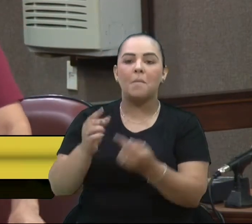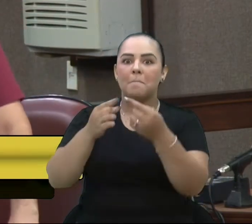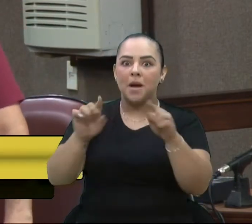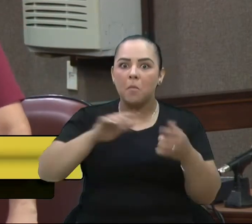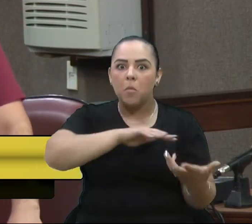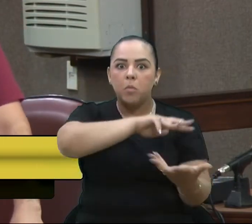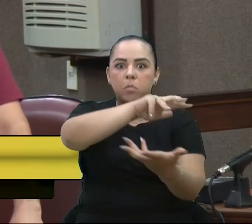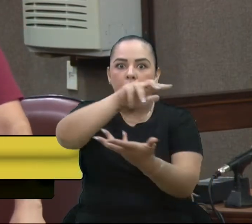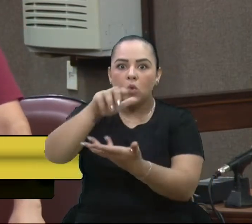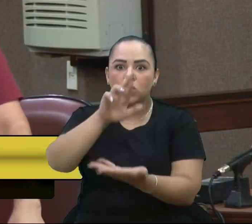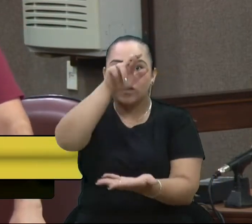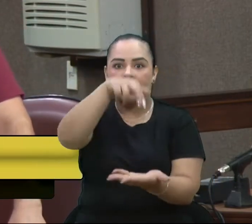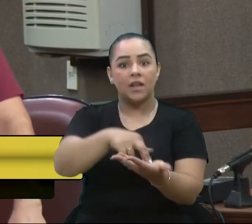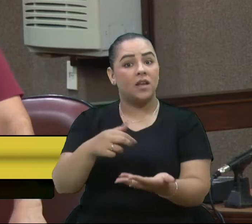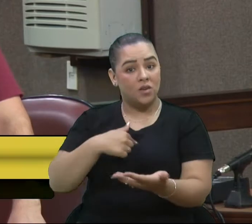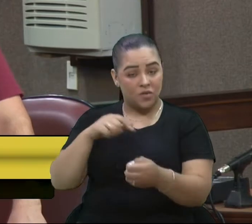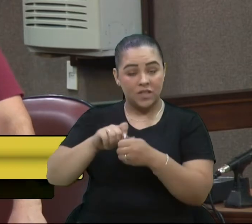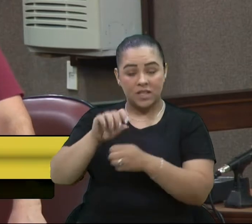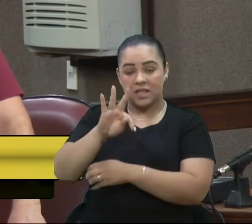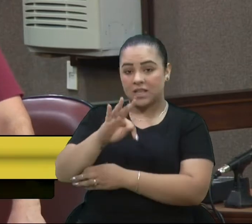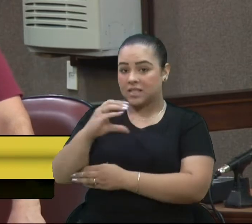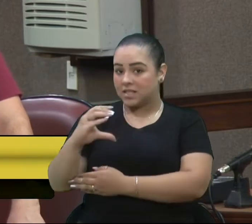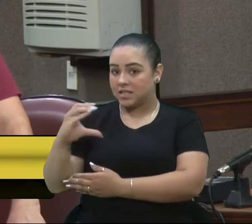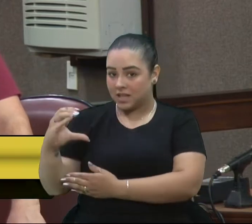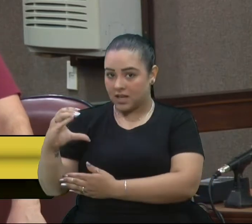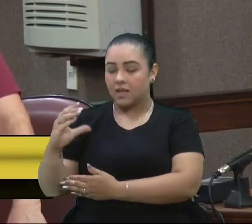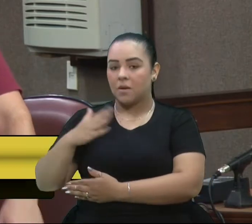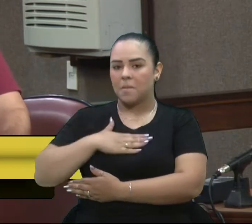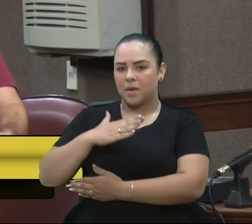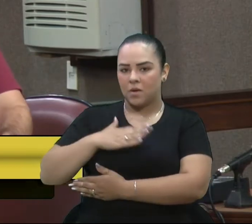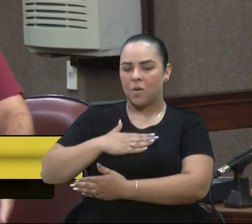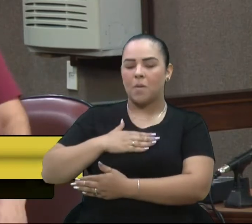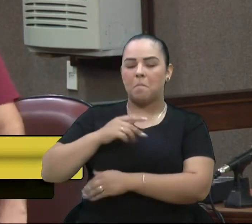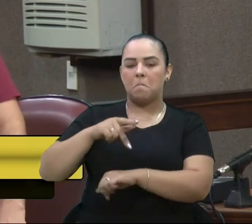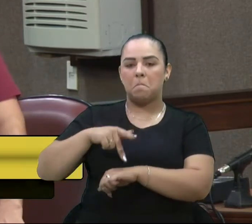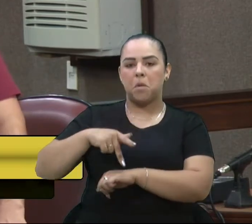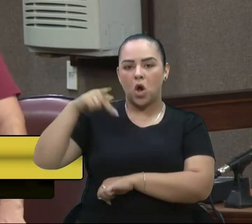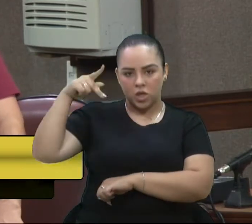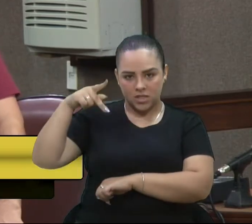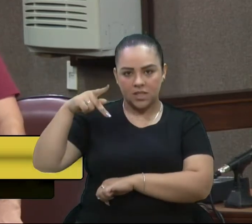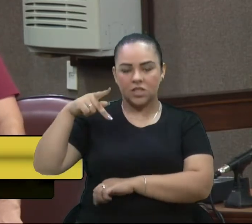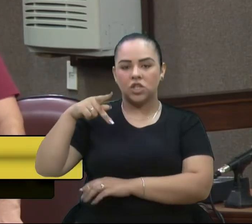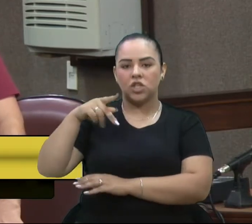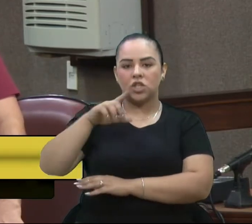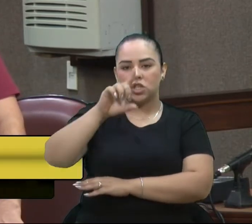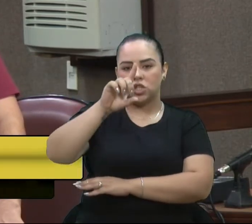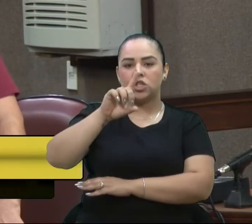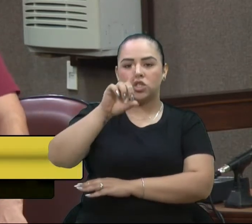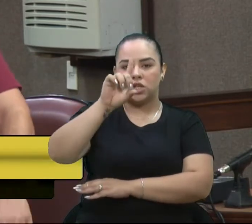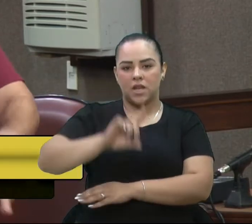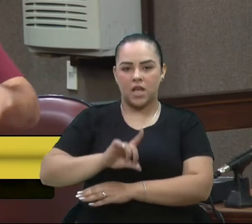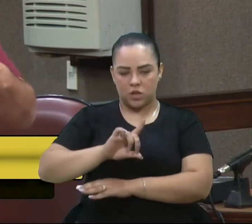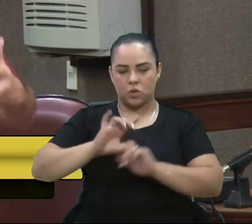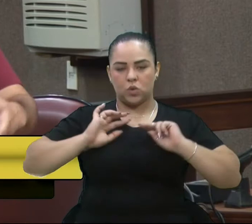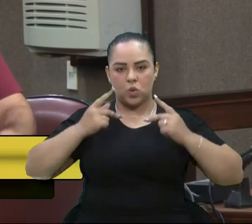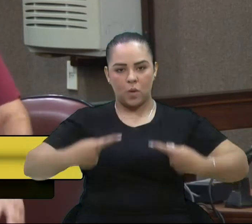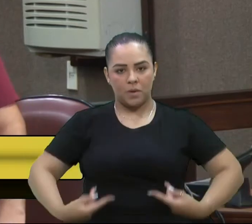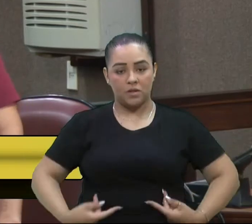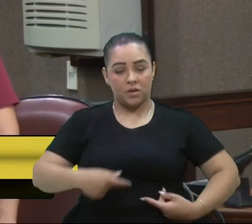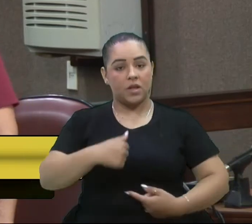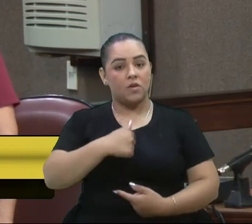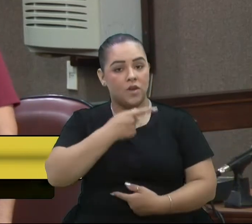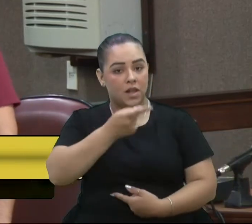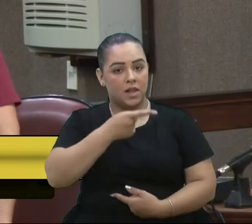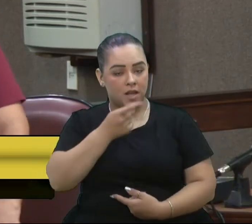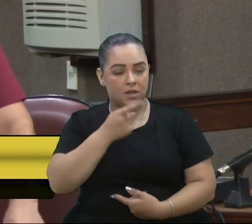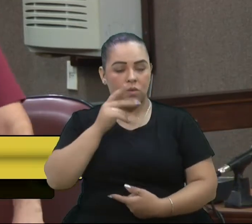eu fiz um trabalho de conclusão de curso na minha pós em Direitos Humanos que abordei sobre o Ellen Keller. Meu